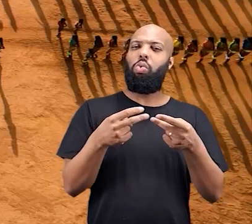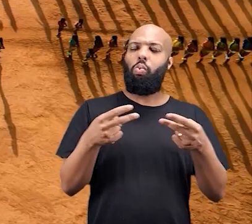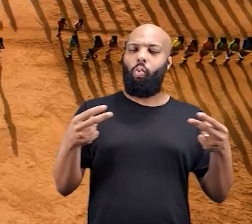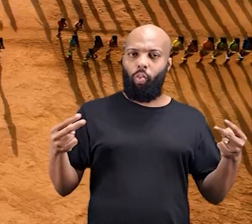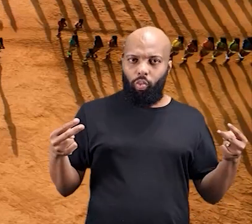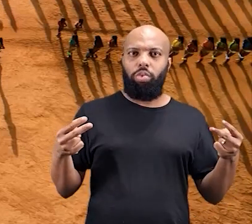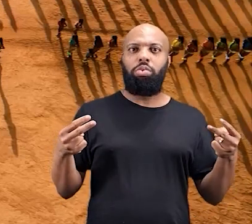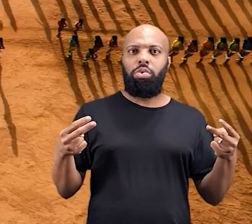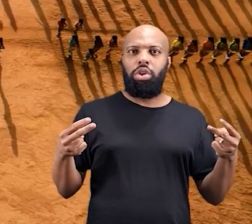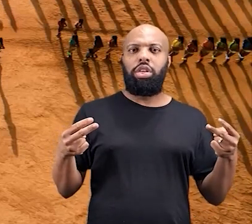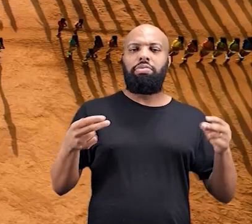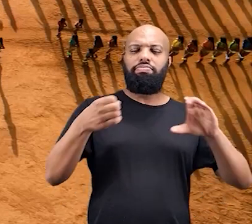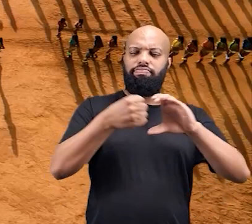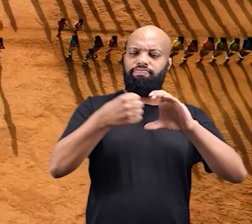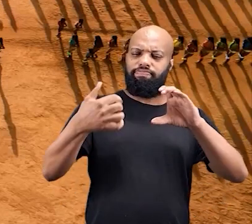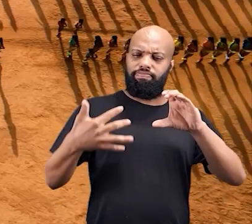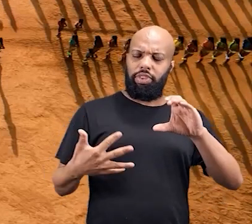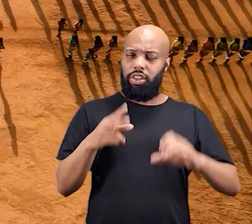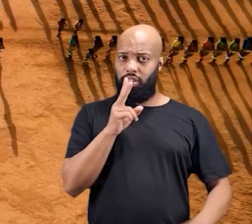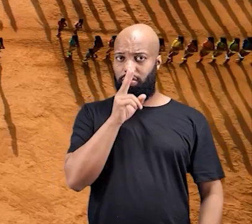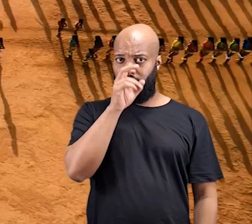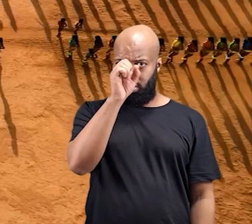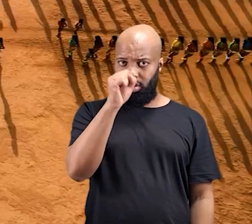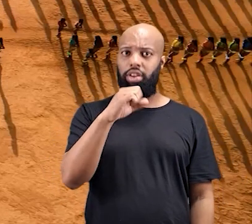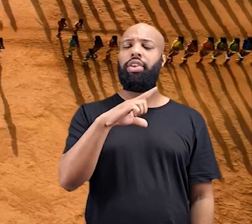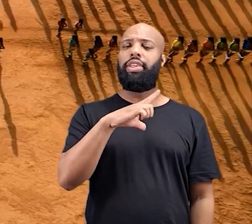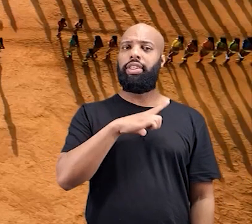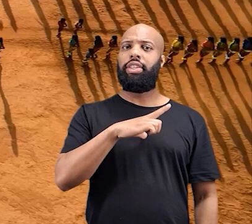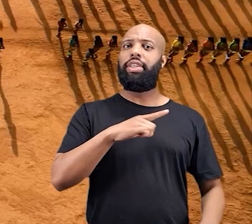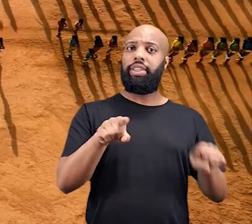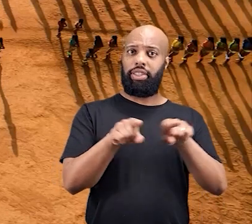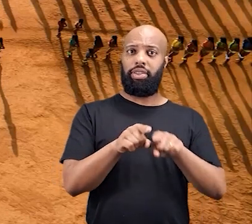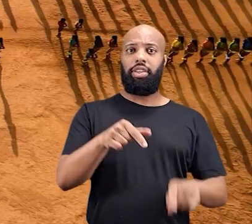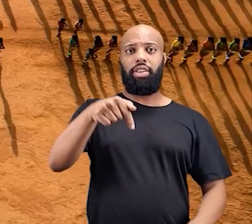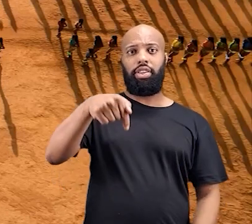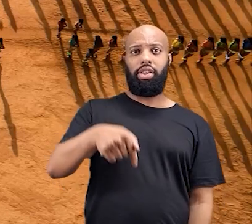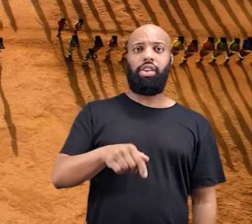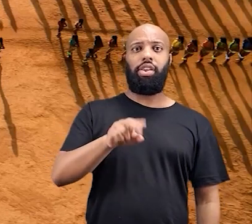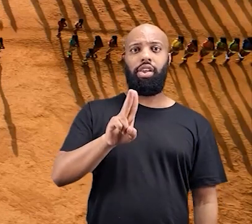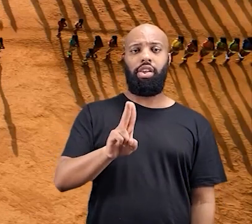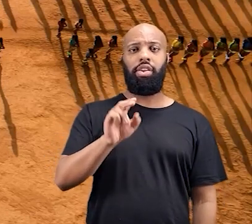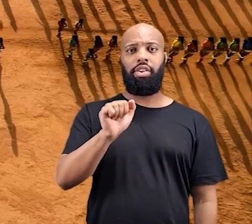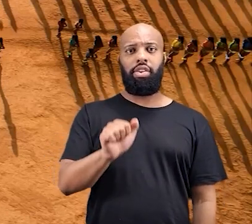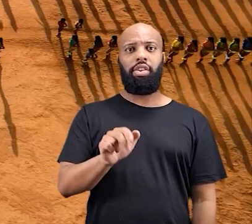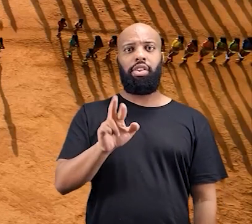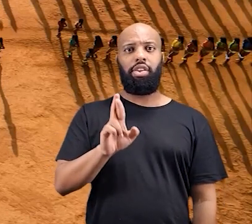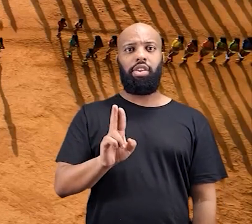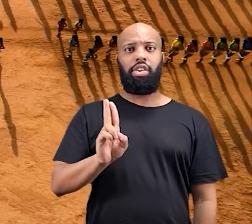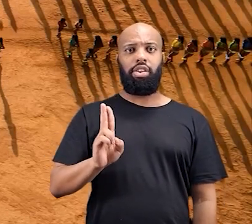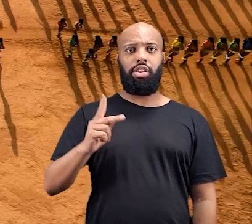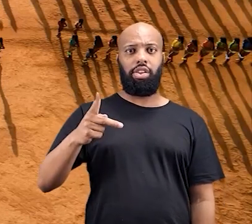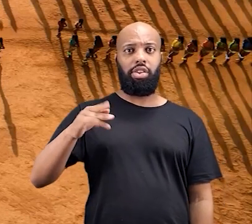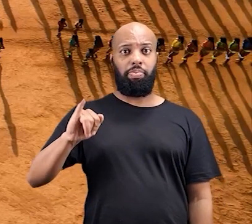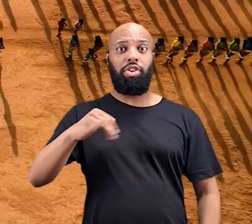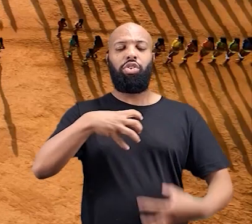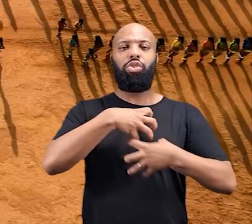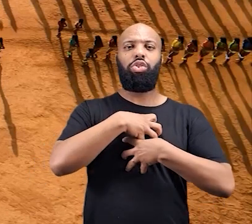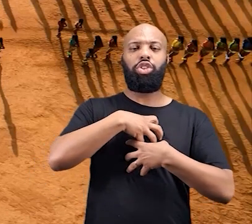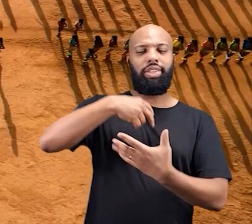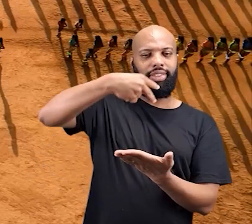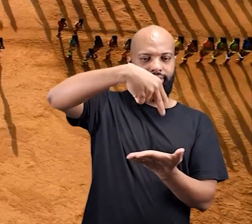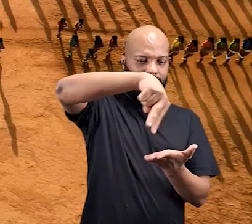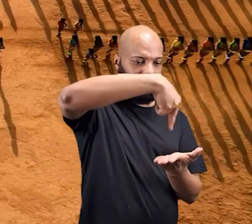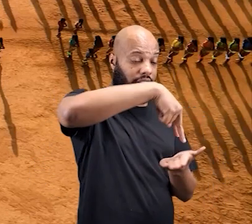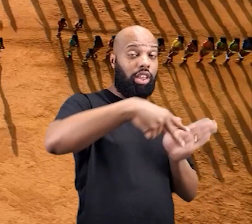Então, uma das coisas bem características do Quarupi é essa